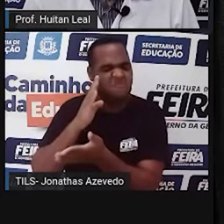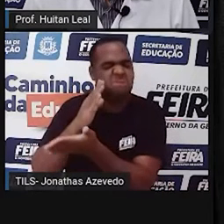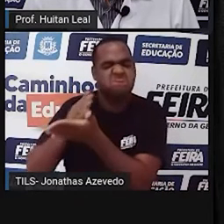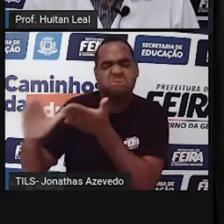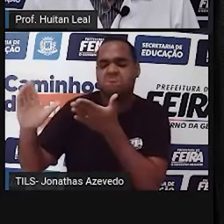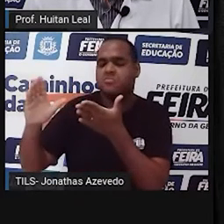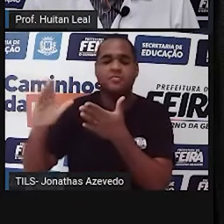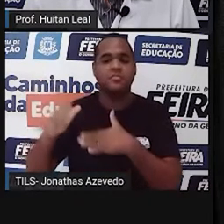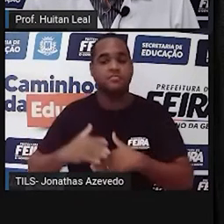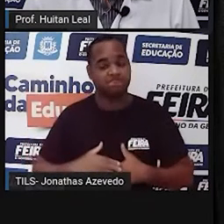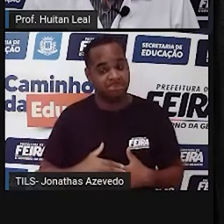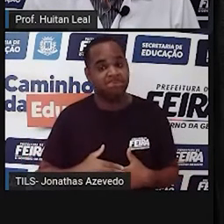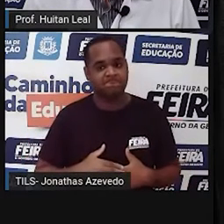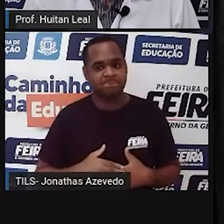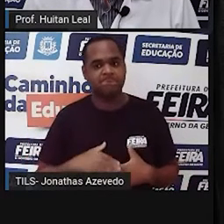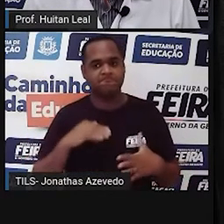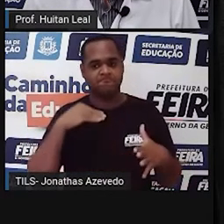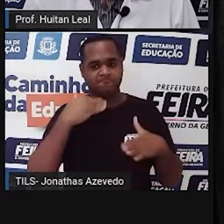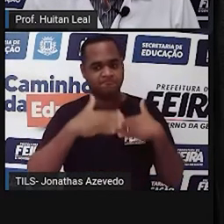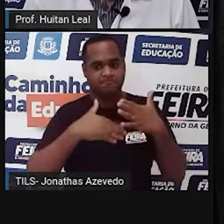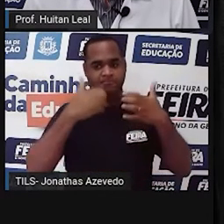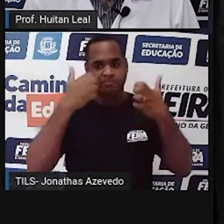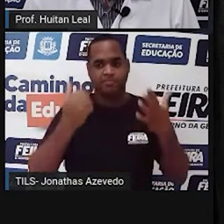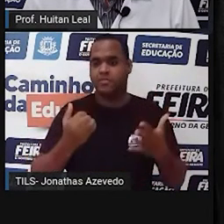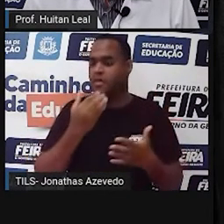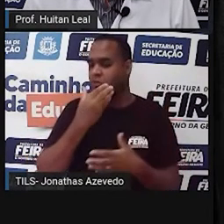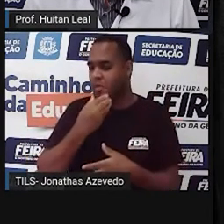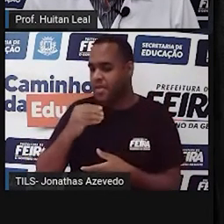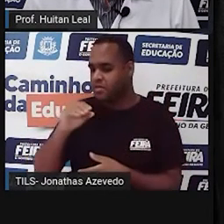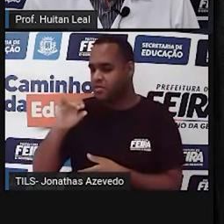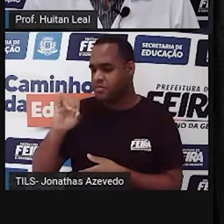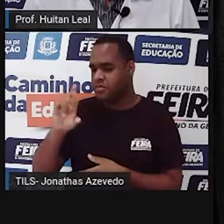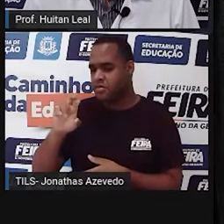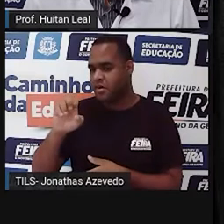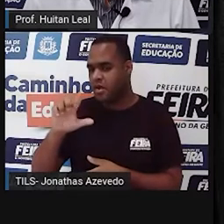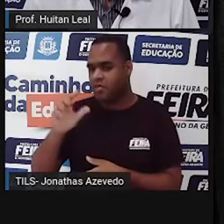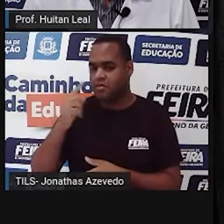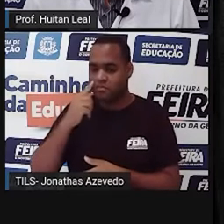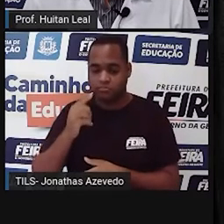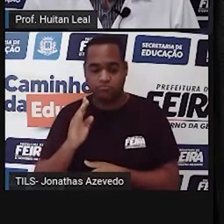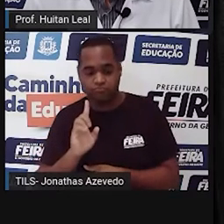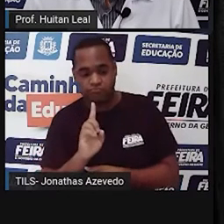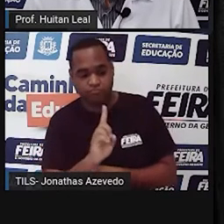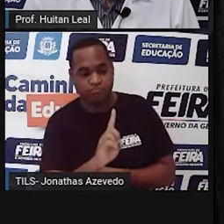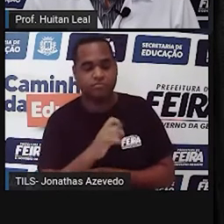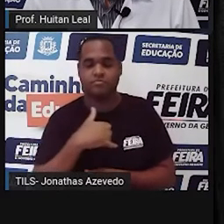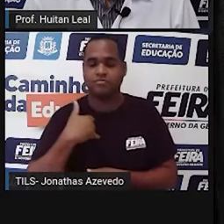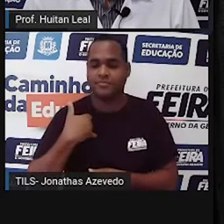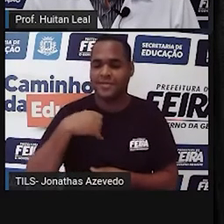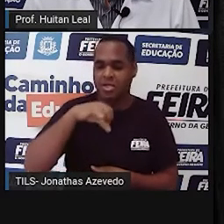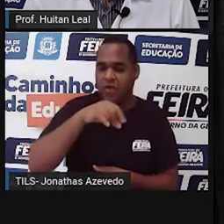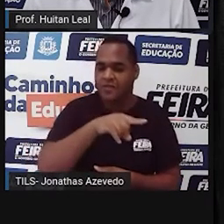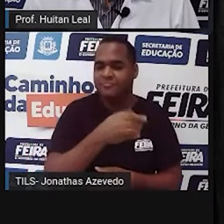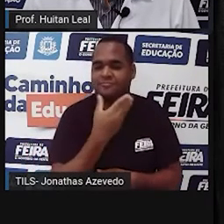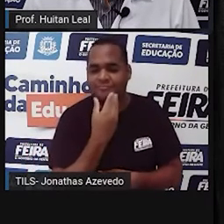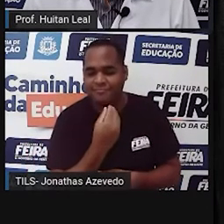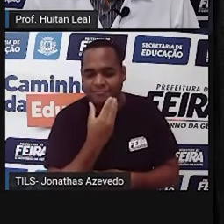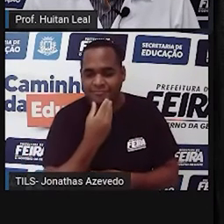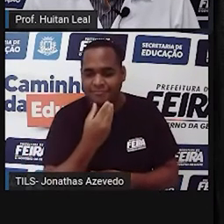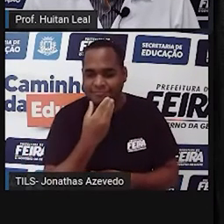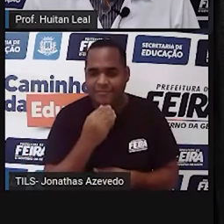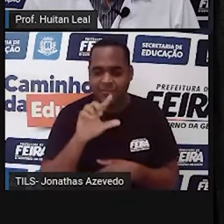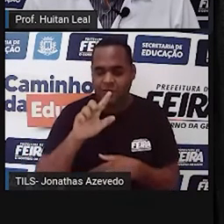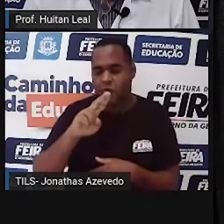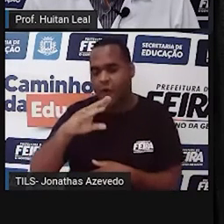Um dia, Israel se aproximou de um menino de nove anos chamado Lucas. Olhos de amêndoa,